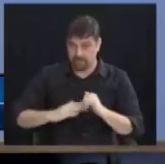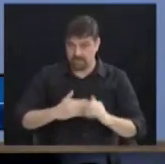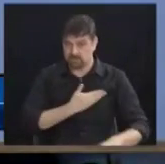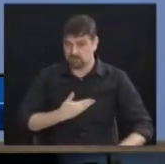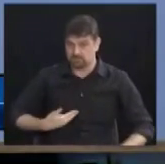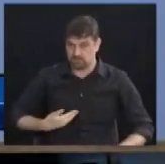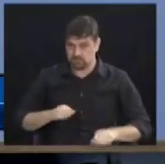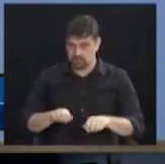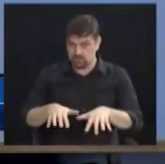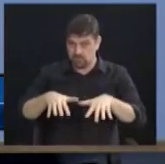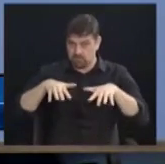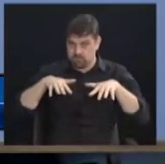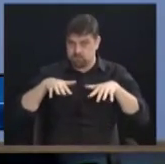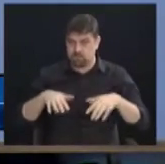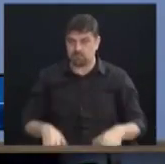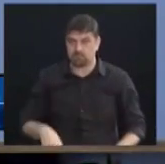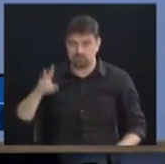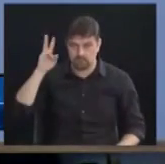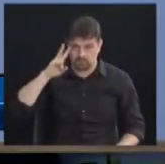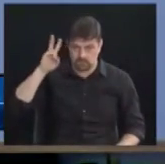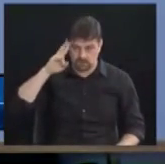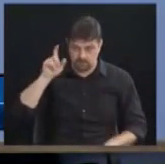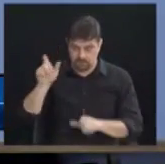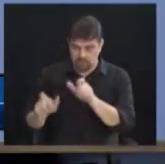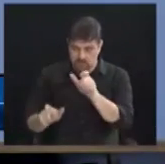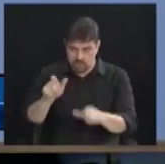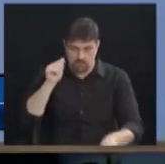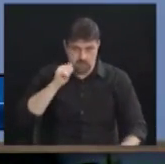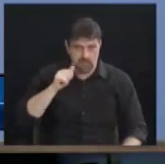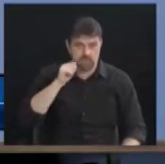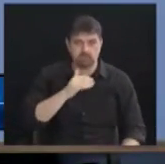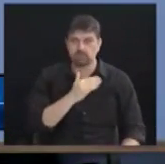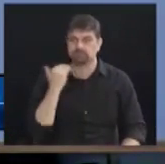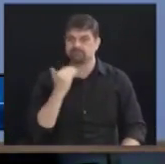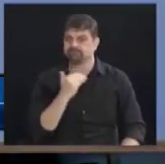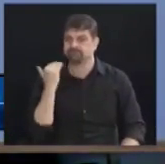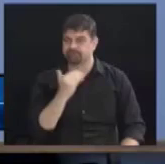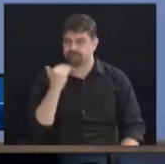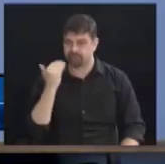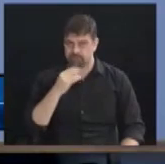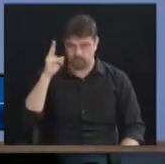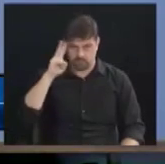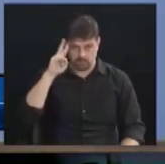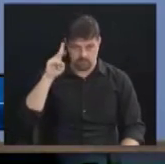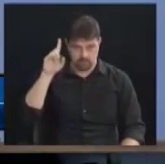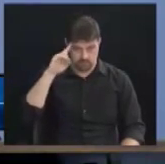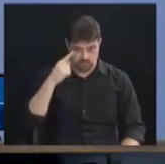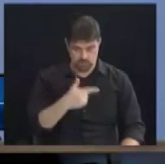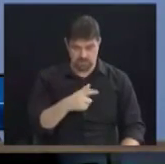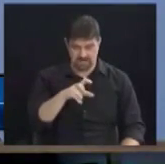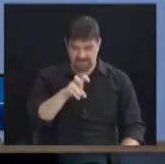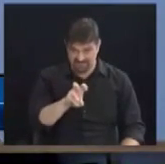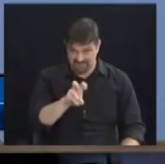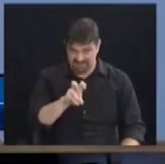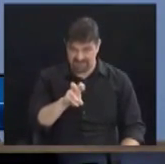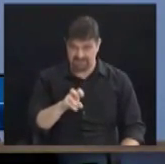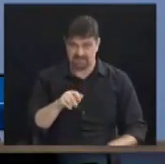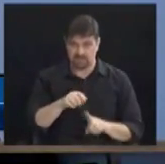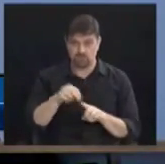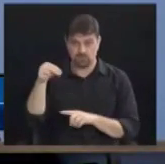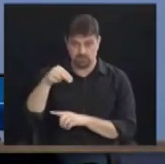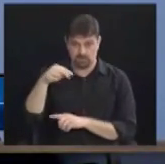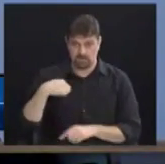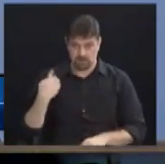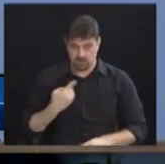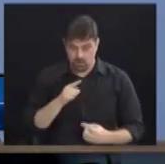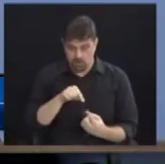lembrando essas vítimas, lembrando desse dia 25, e para que nós não nos